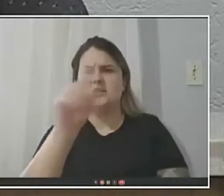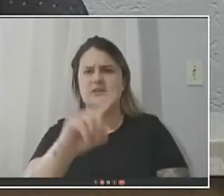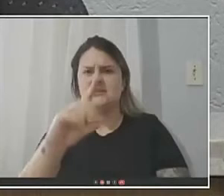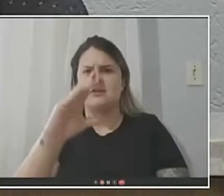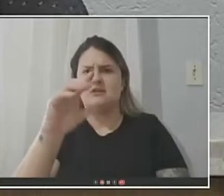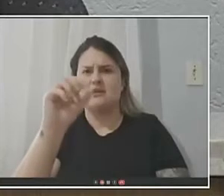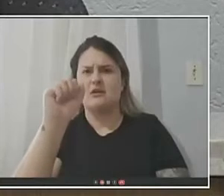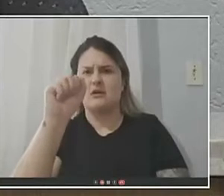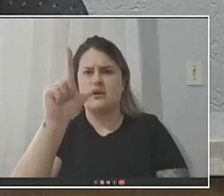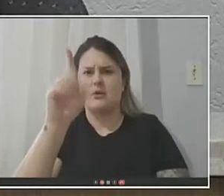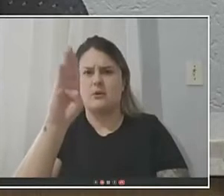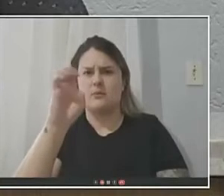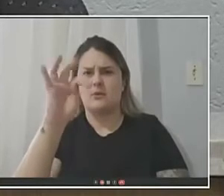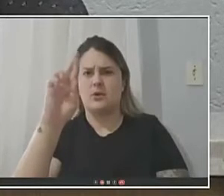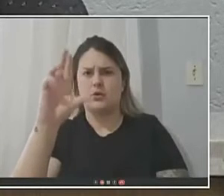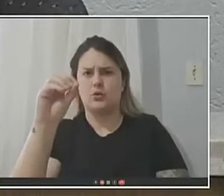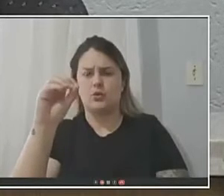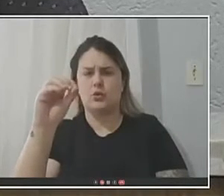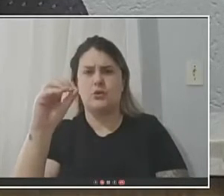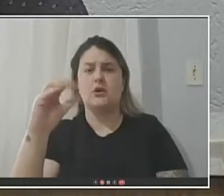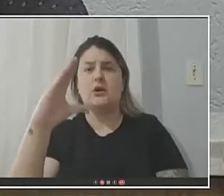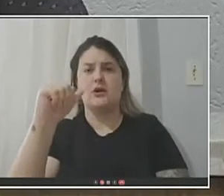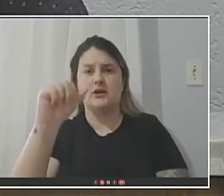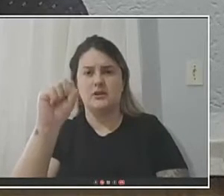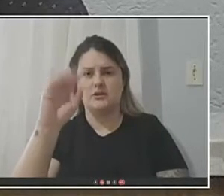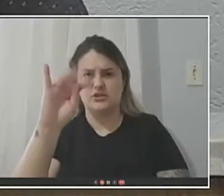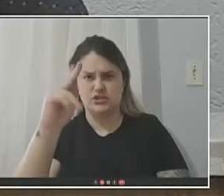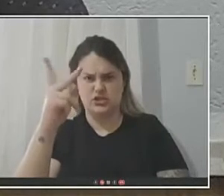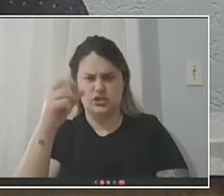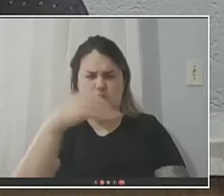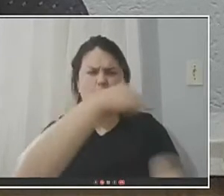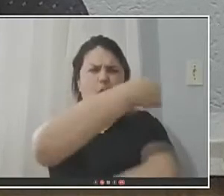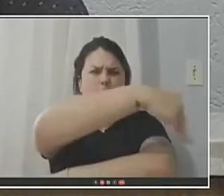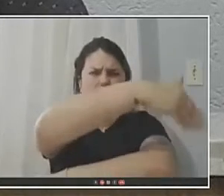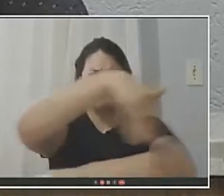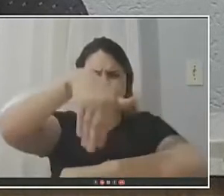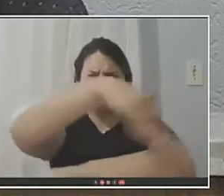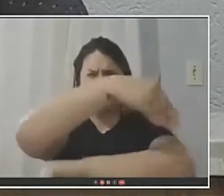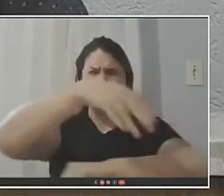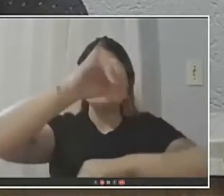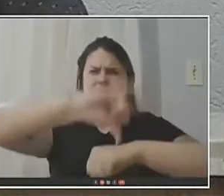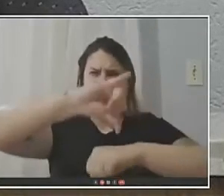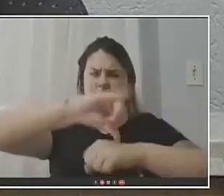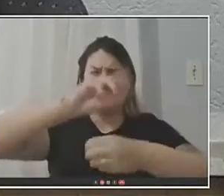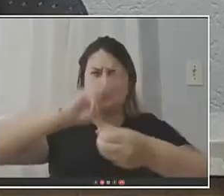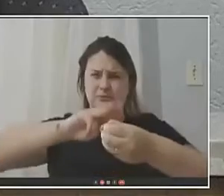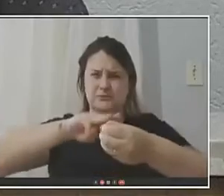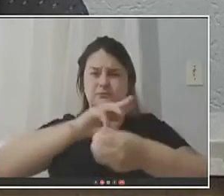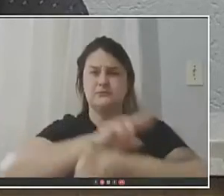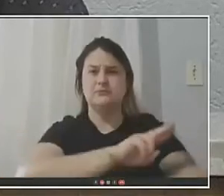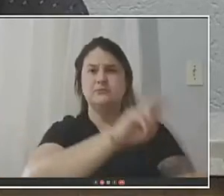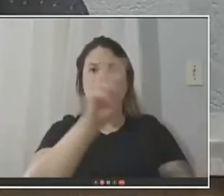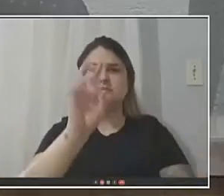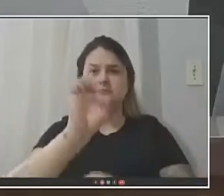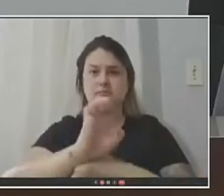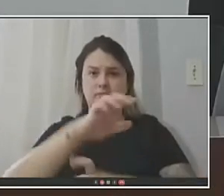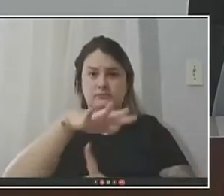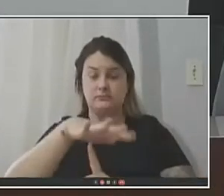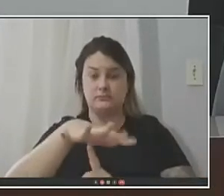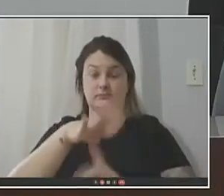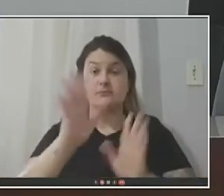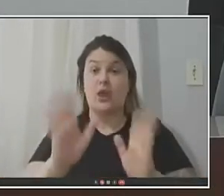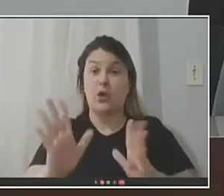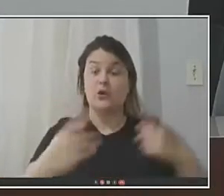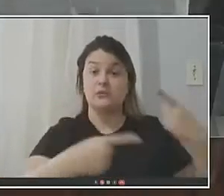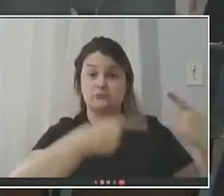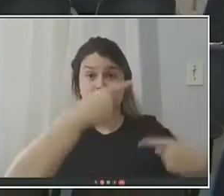Carlos Cavalcante entre a rua Nipton Cury e Avenida Manoel Ribas, centro do município de União da Vitória. Em discussão.